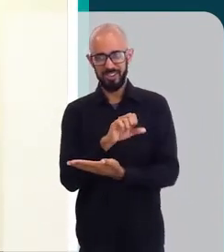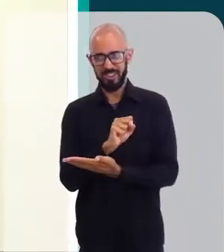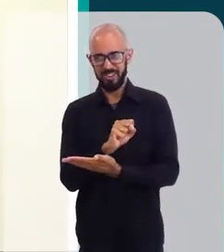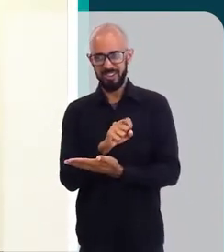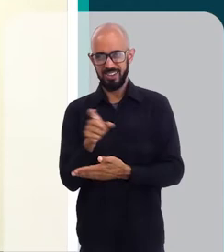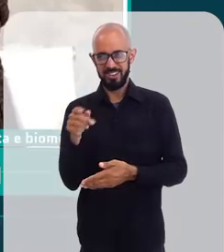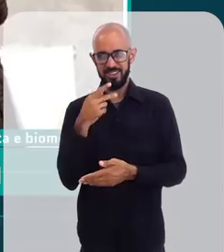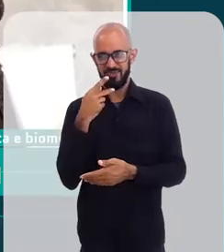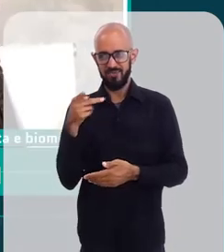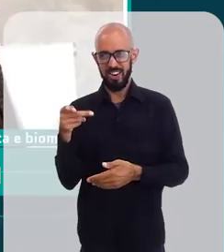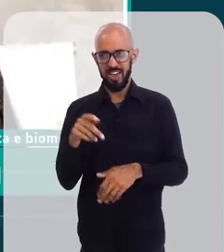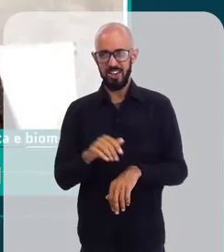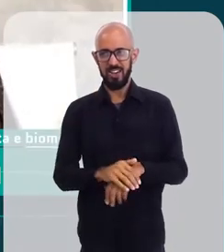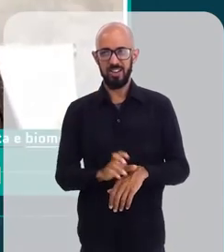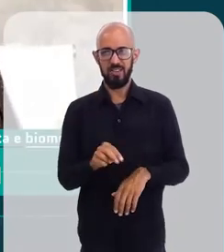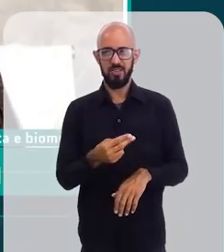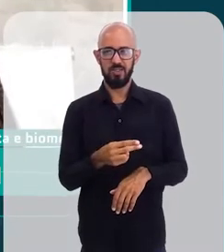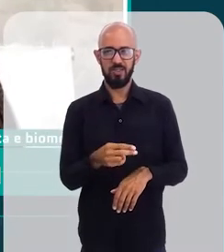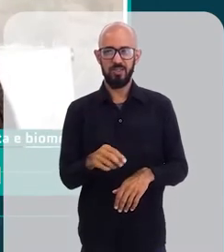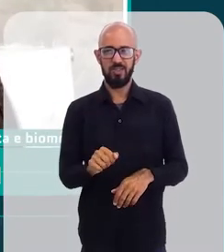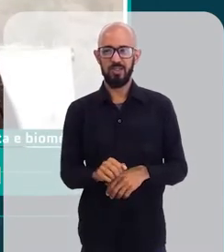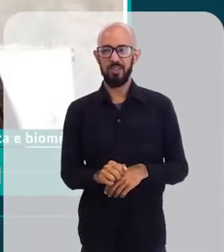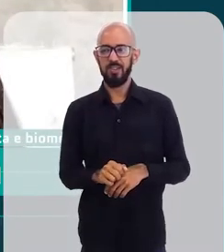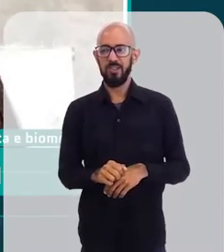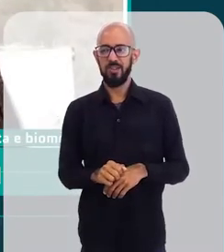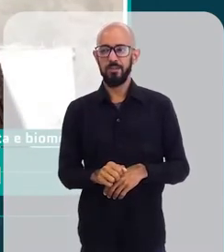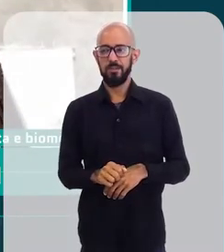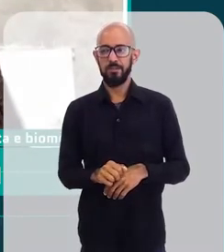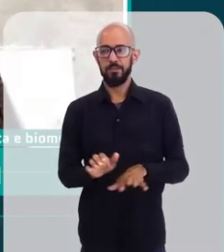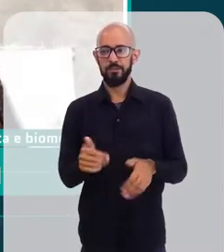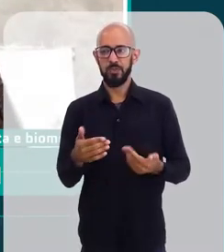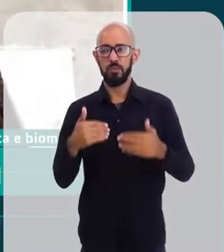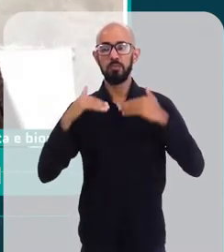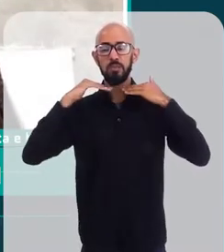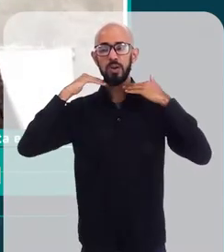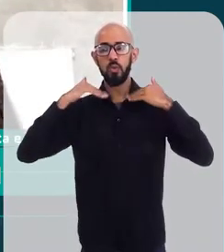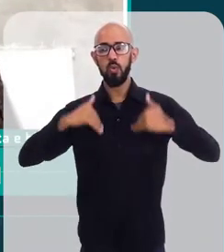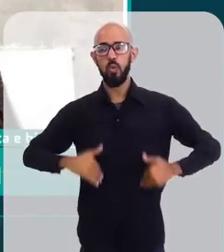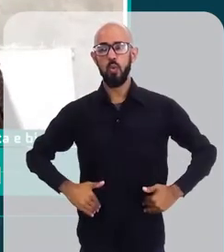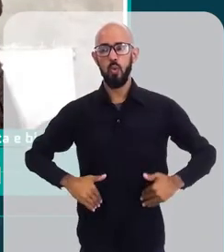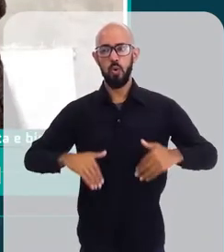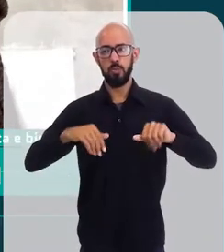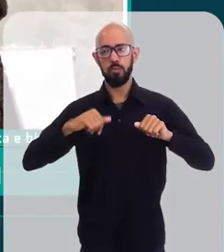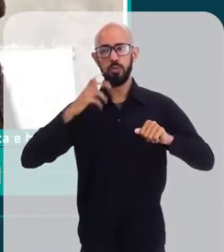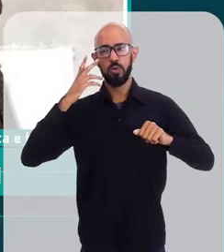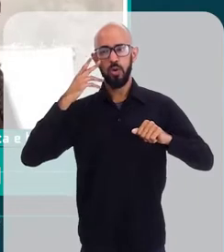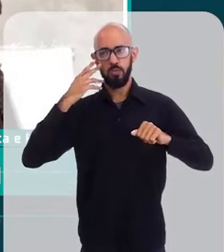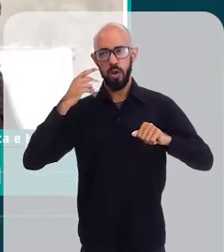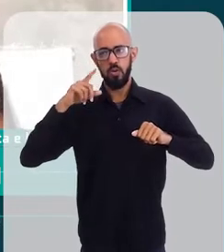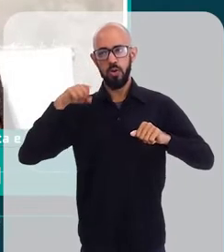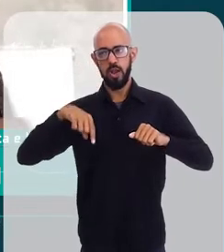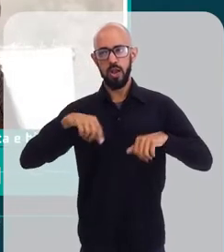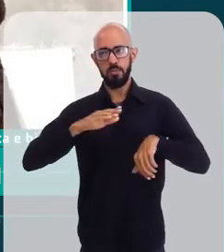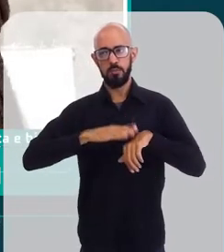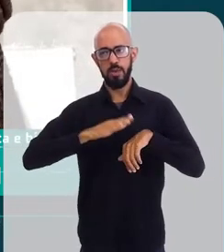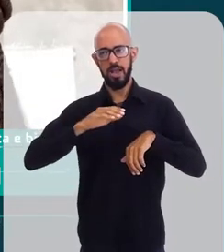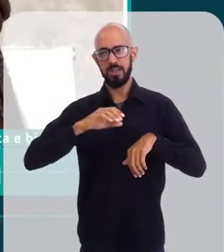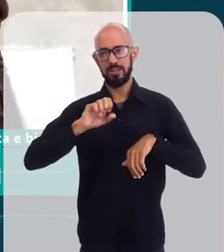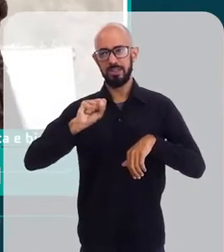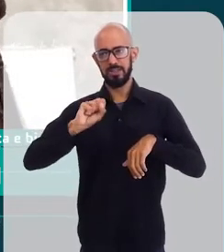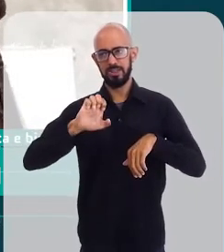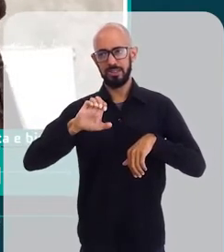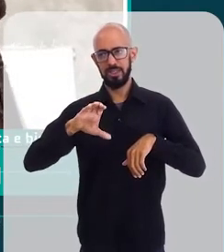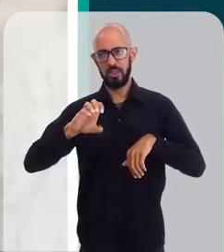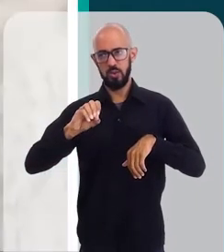também, senão eu tomo. Então, o corpo, ele tende a ser mais ressecado, a gente libera mais